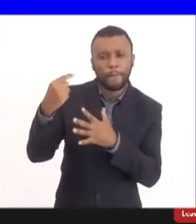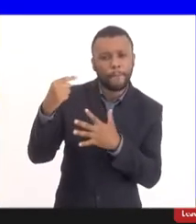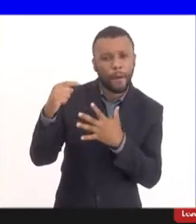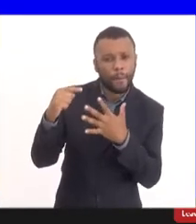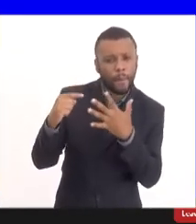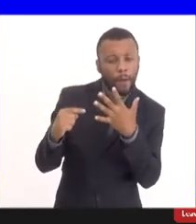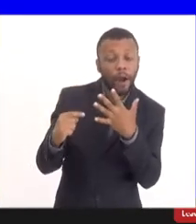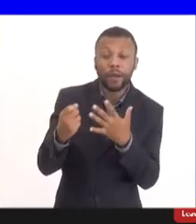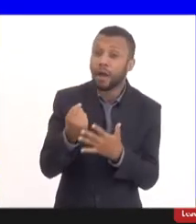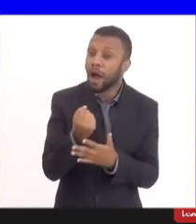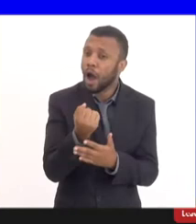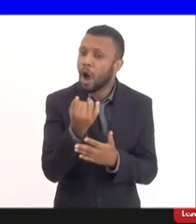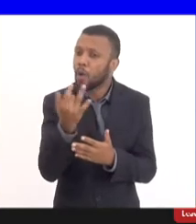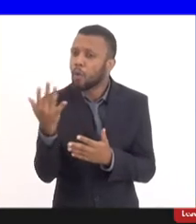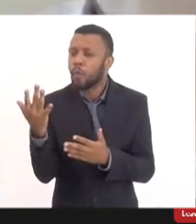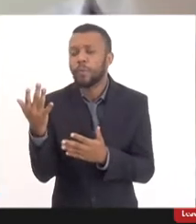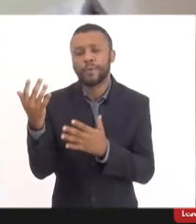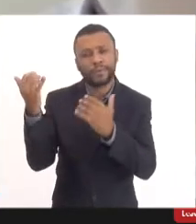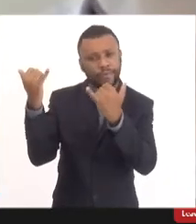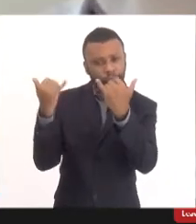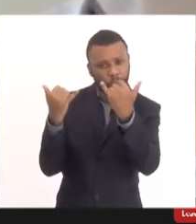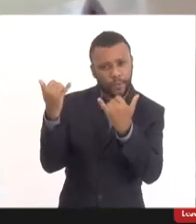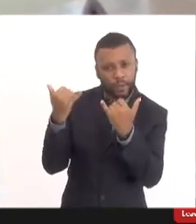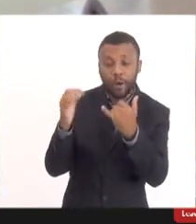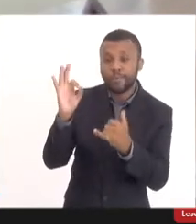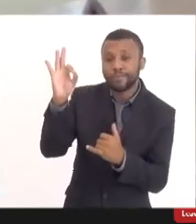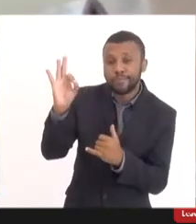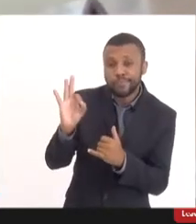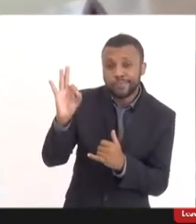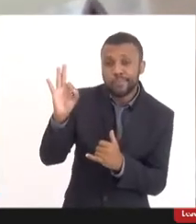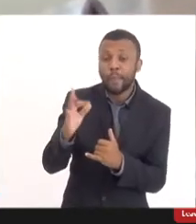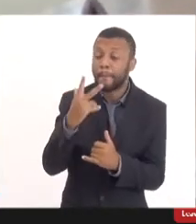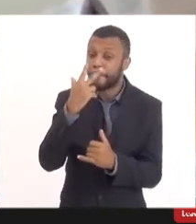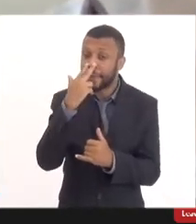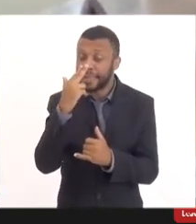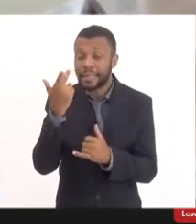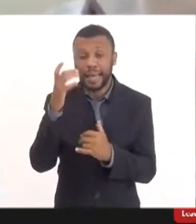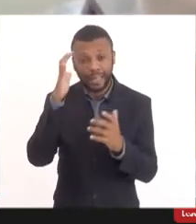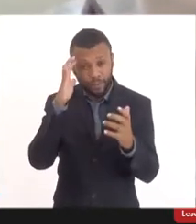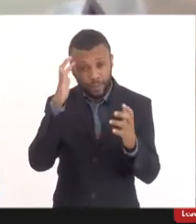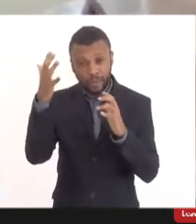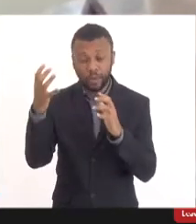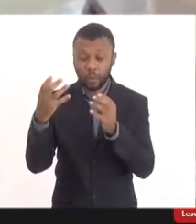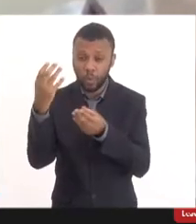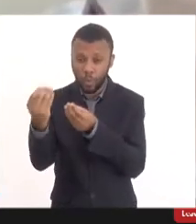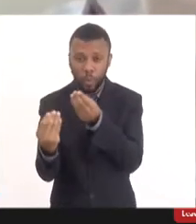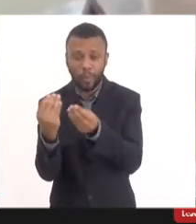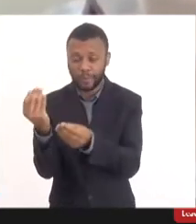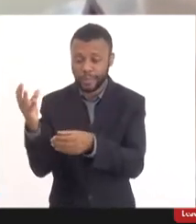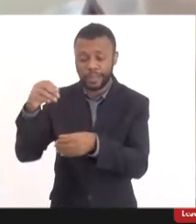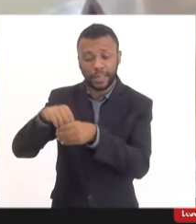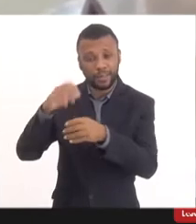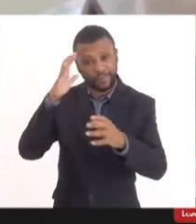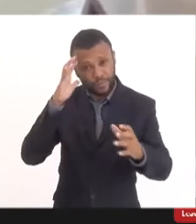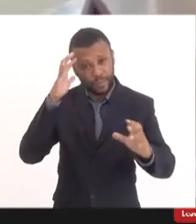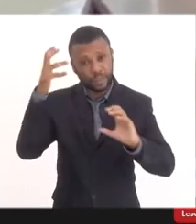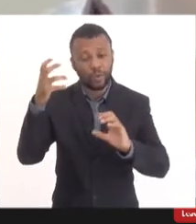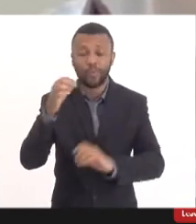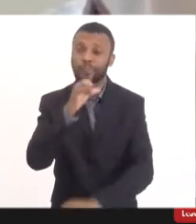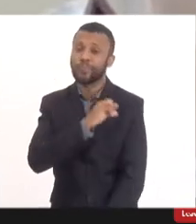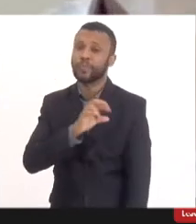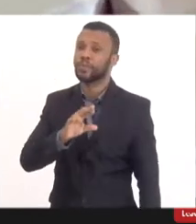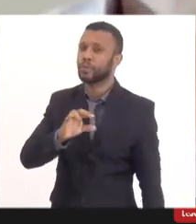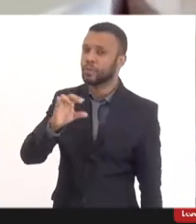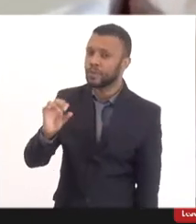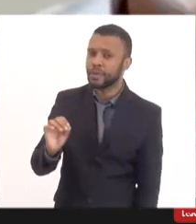refletem a nossa situação hoje. Vou considerar o status da situação de vacinação do Estado do Rio de Janeiro, nesse momento, para crianças de 5 a